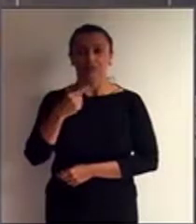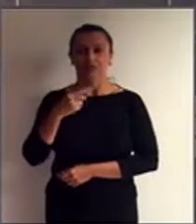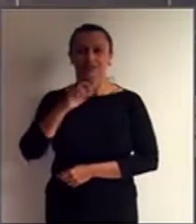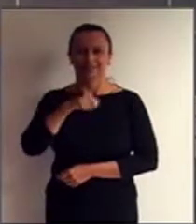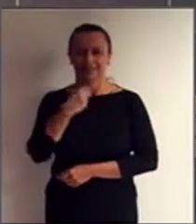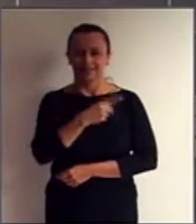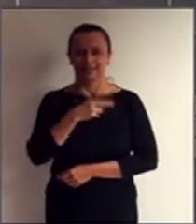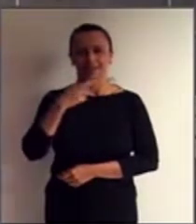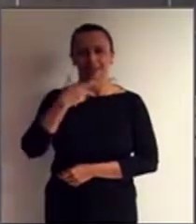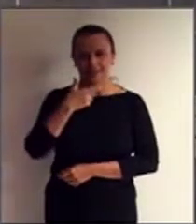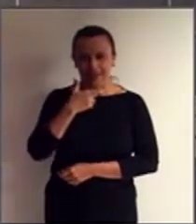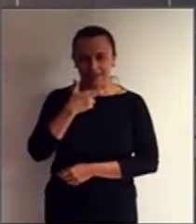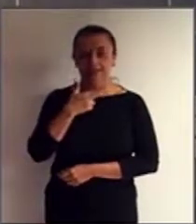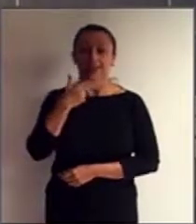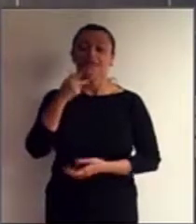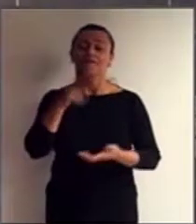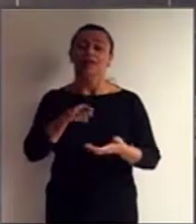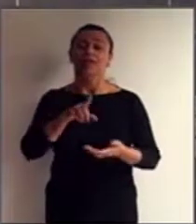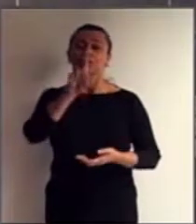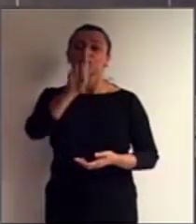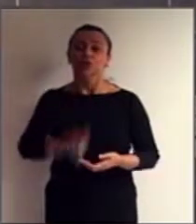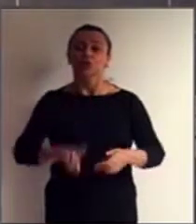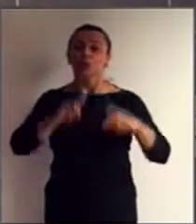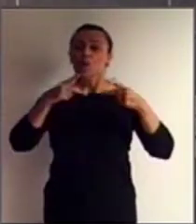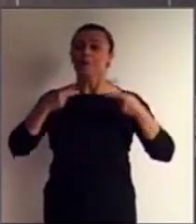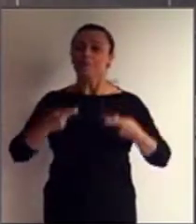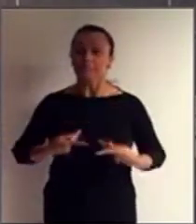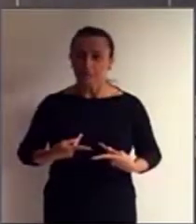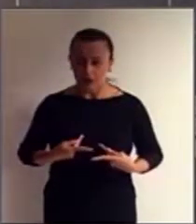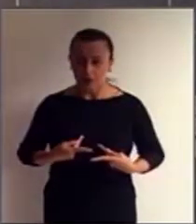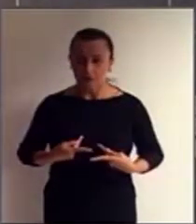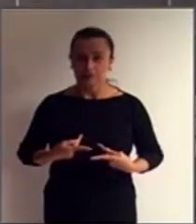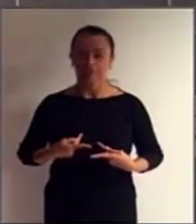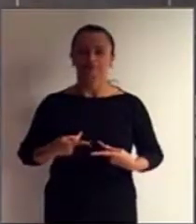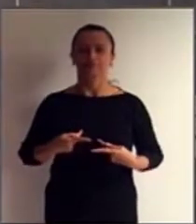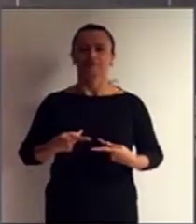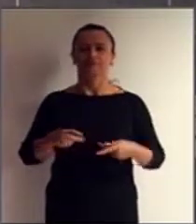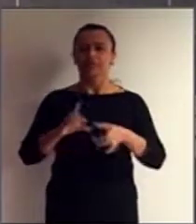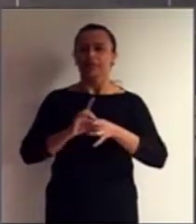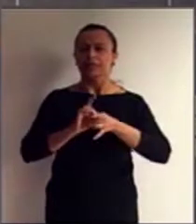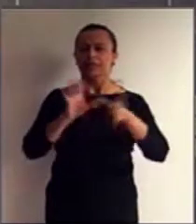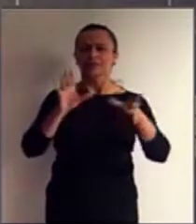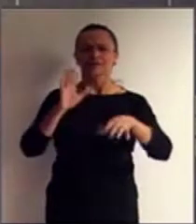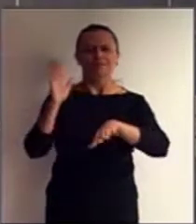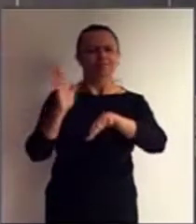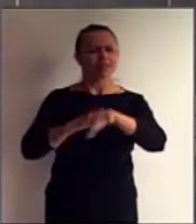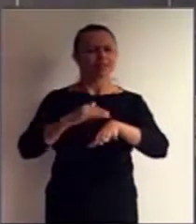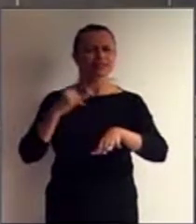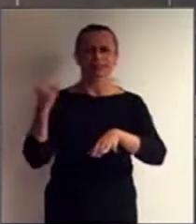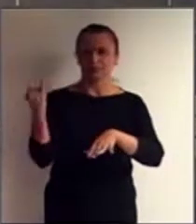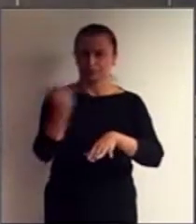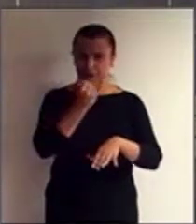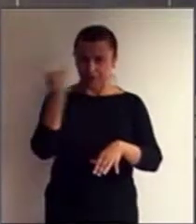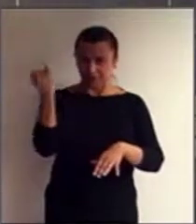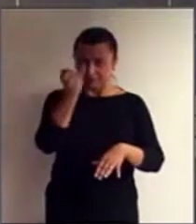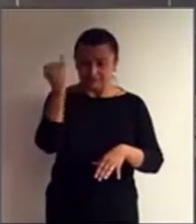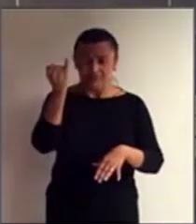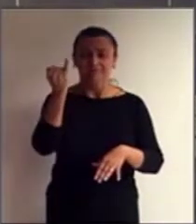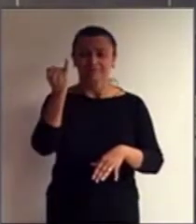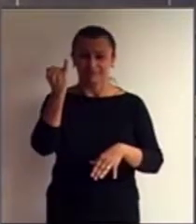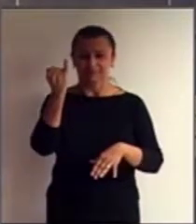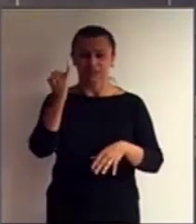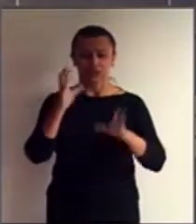direitos humanos e as liberdades fundamentais de todas as pessoas com deficiência